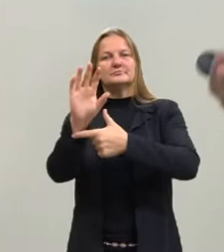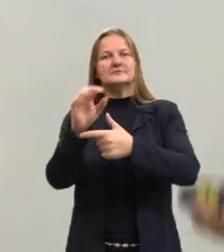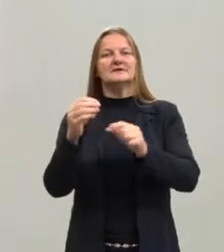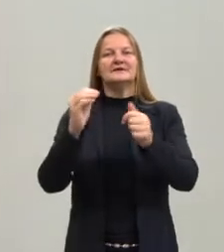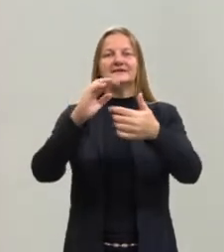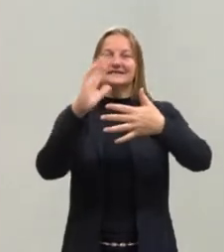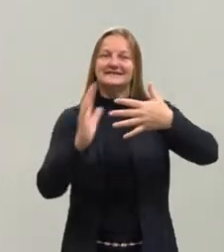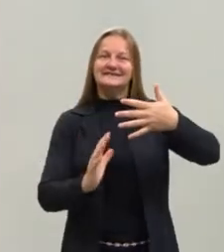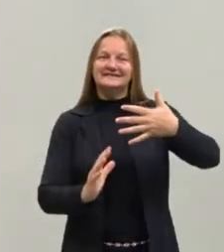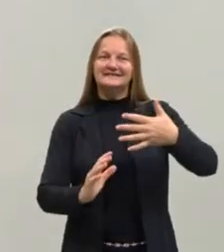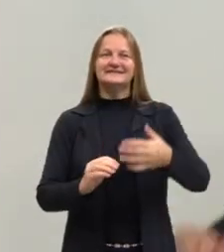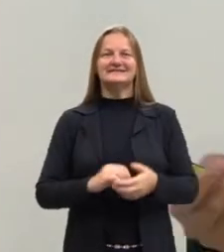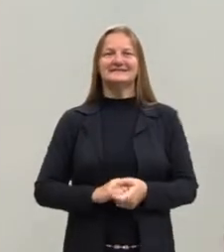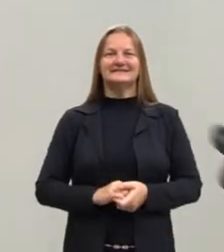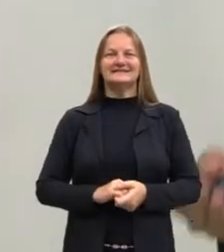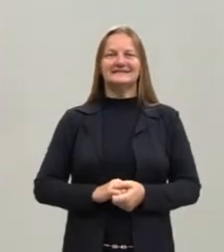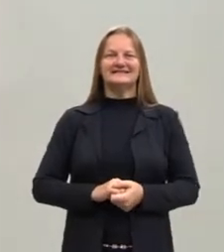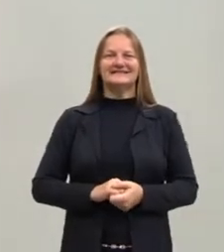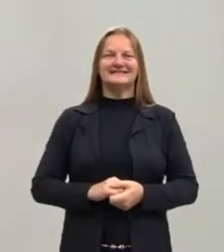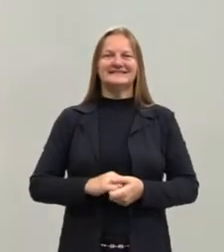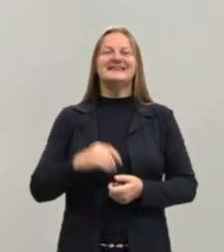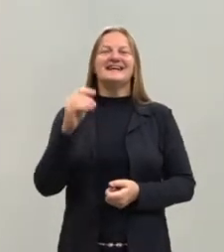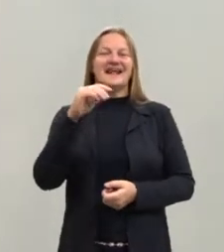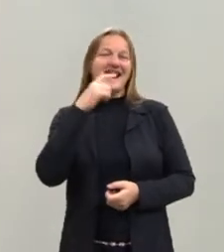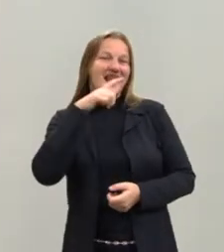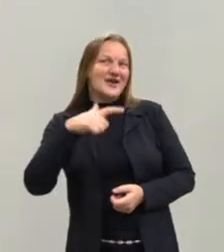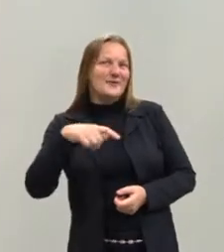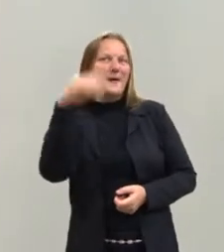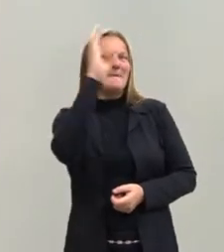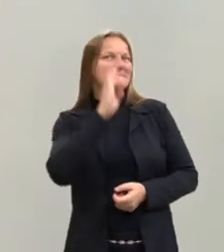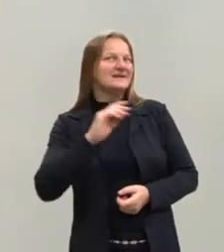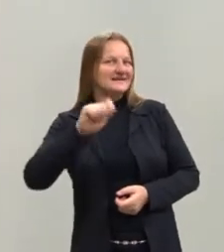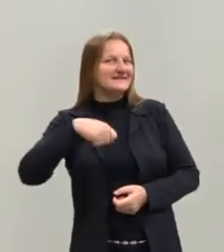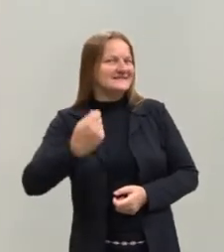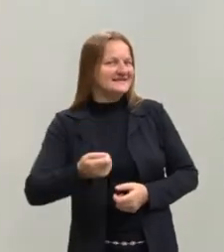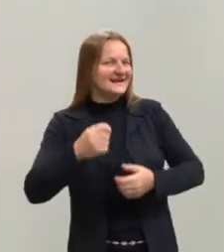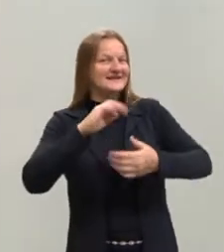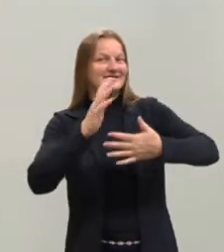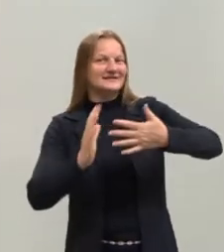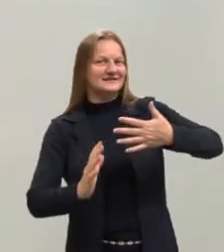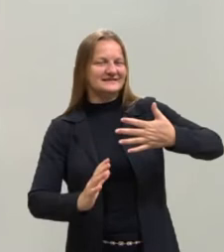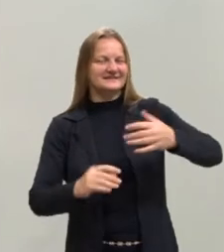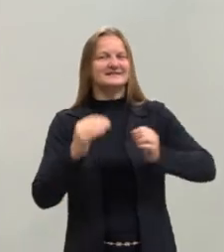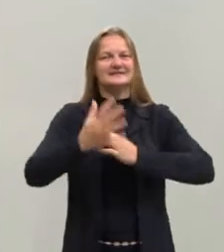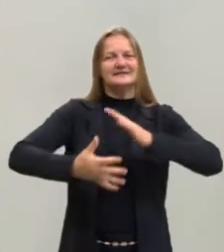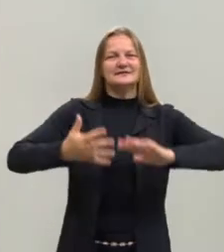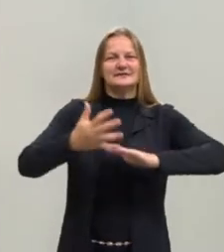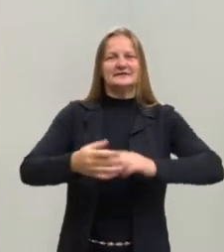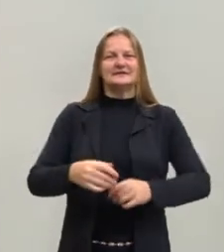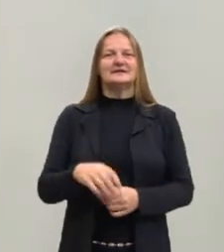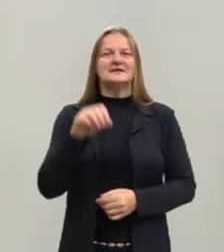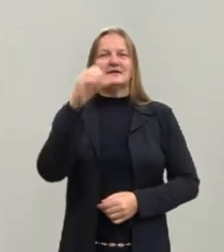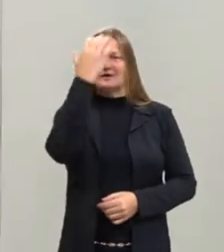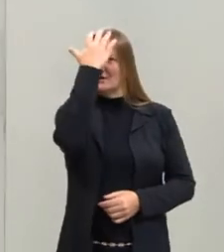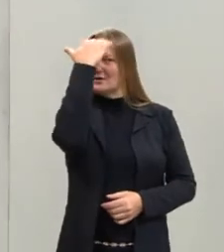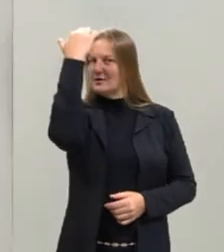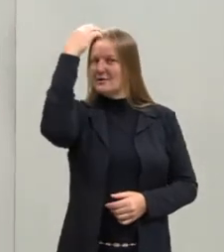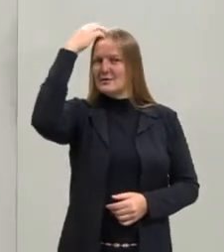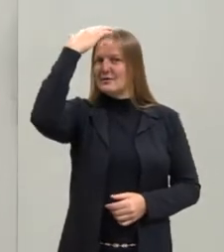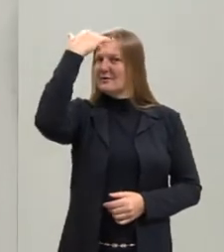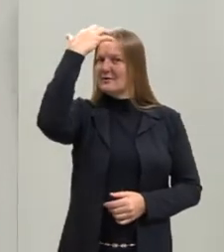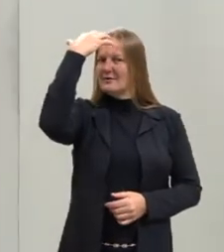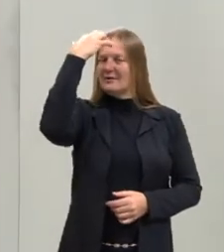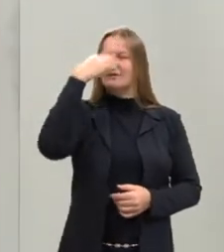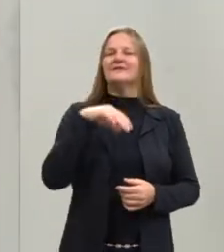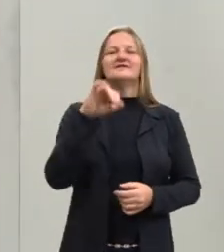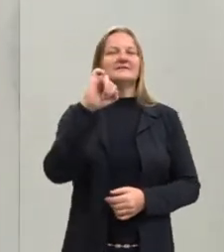intérpretes de língua brasileira de sinais, as libras, as professoras Suzana e Lucy Meia.